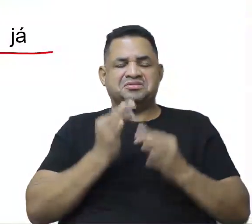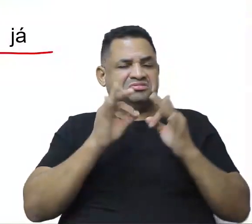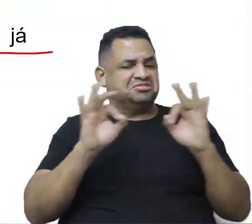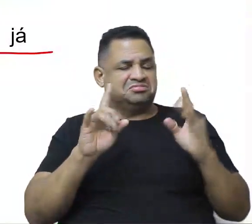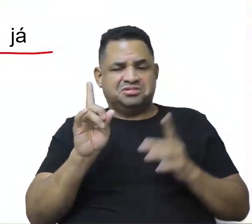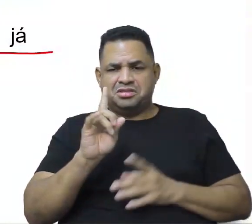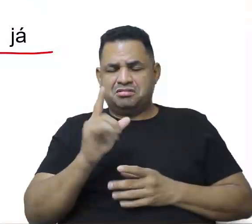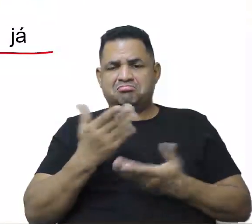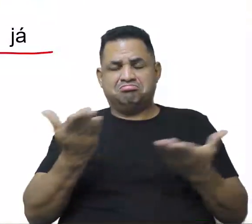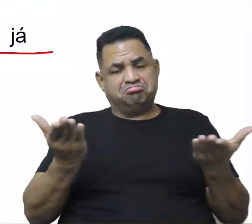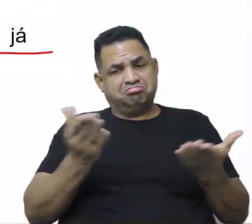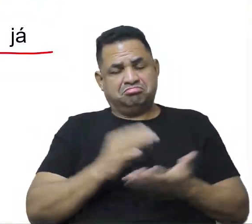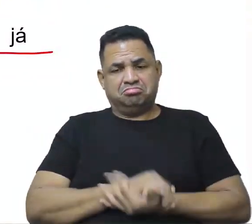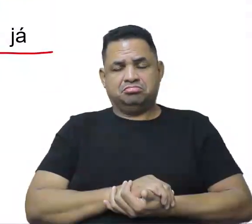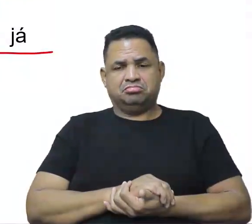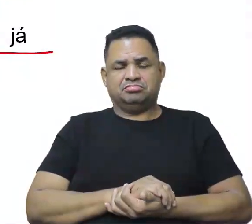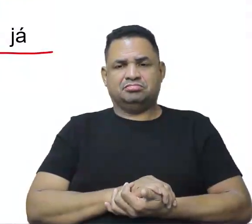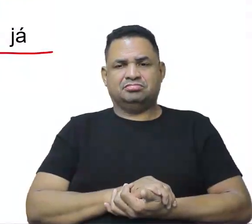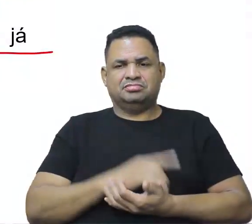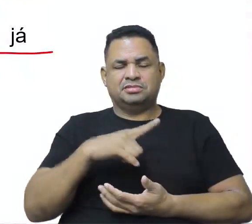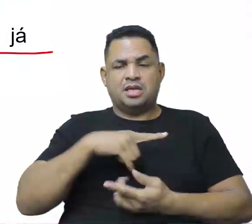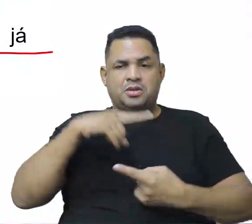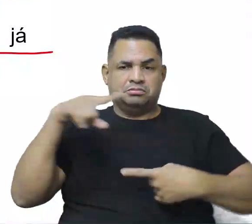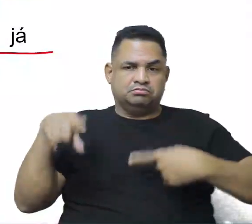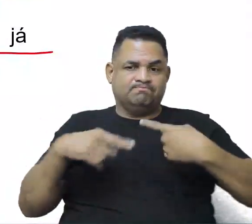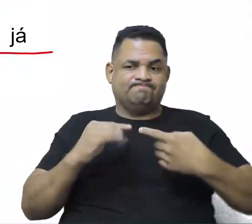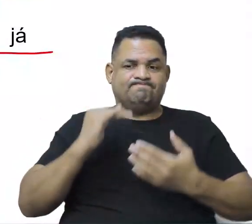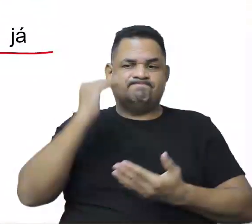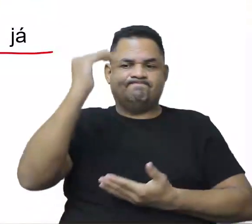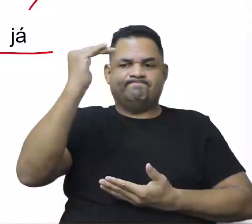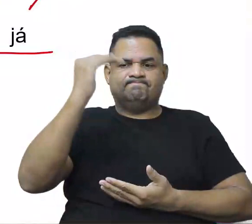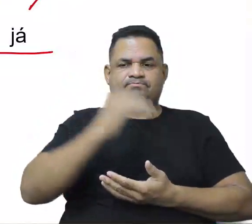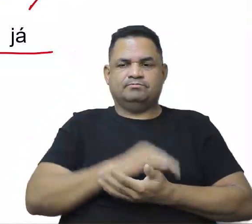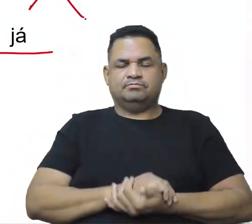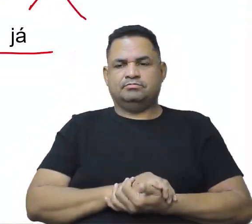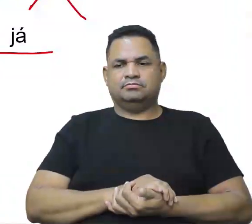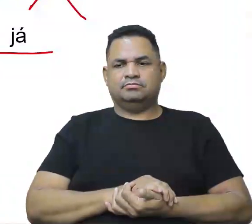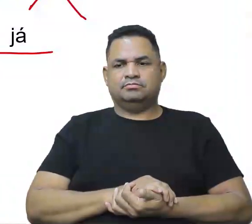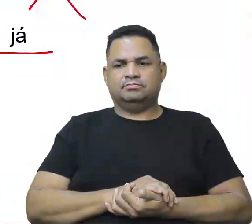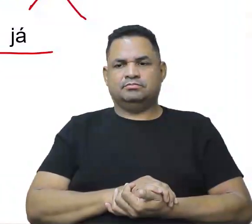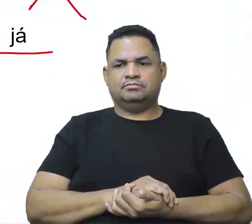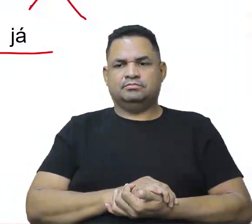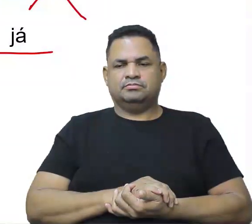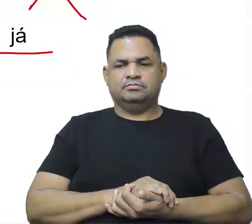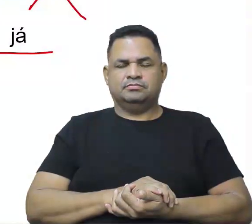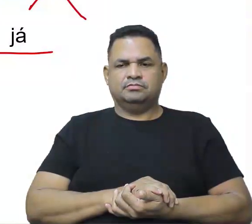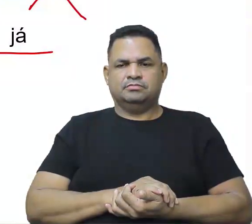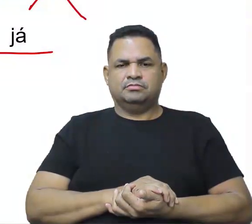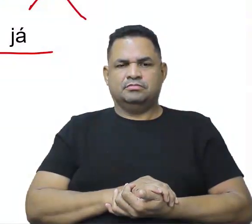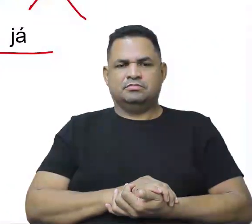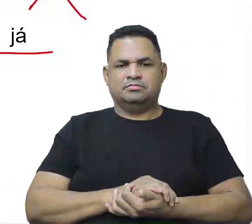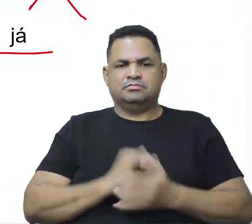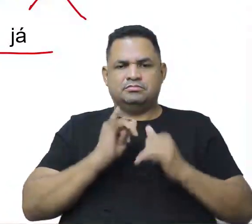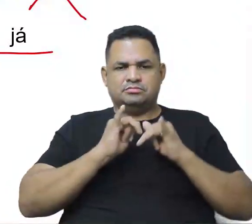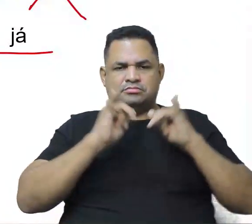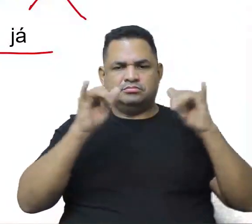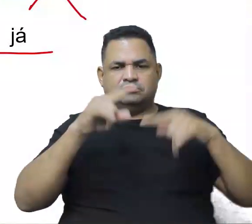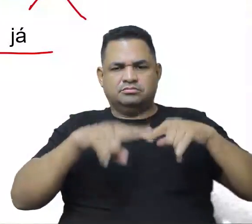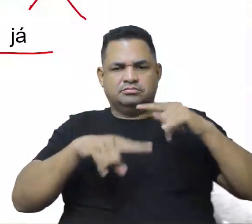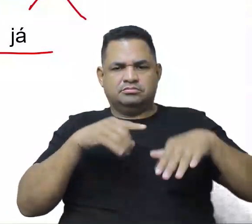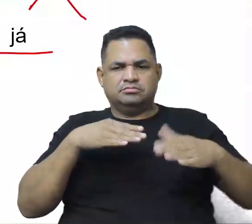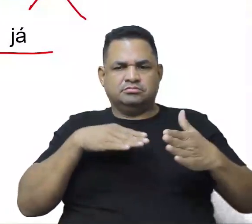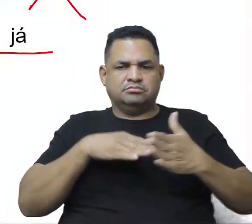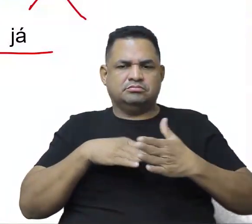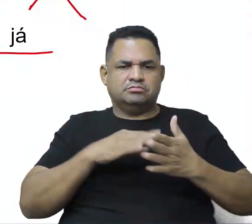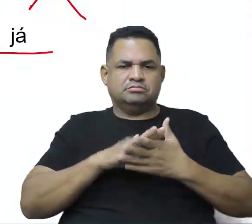simples, né? Ela tem uma função muito maior do que isso. Divulgar o produto para atingir